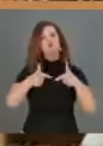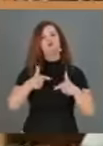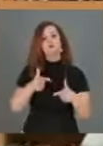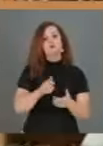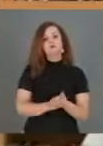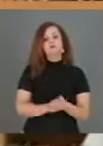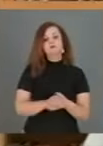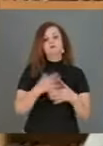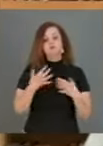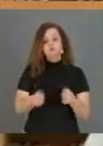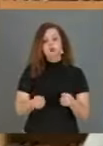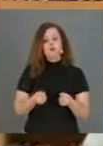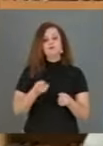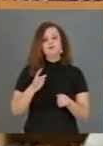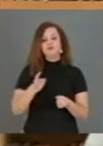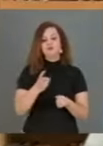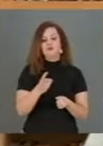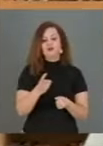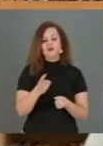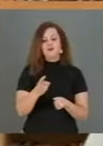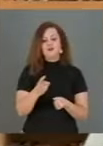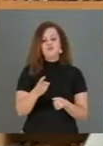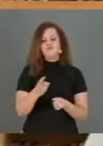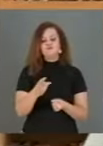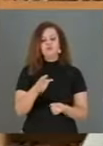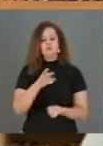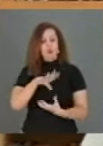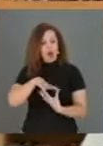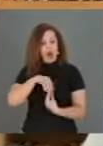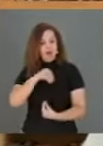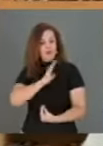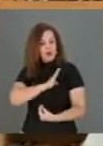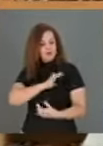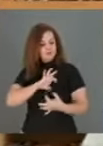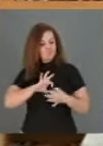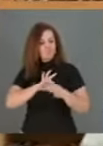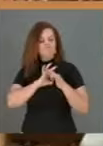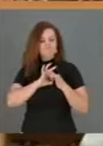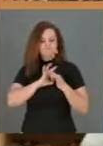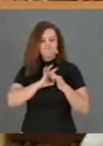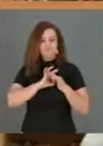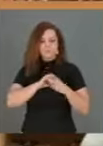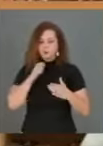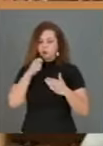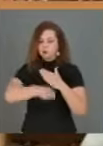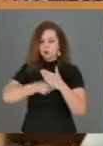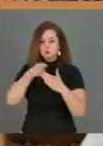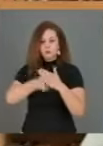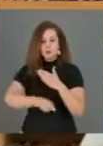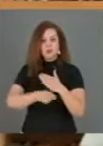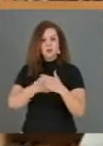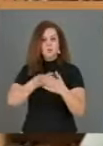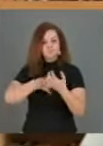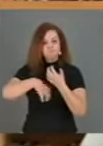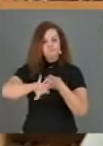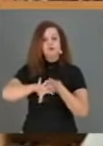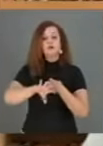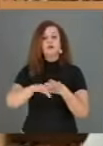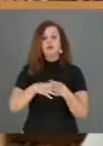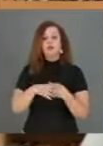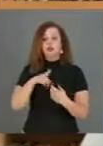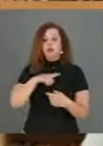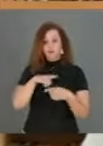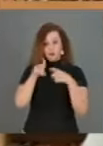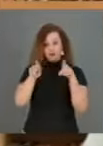Seguimos em frente, com alma e coração, abrindo caminhos de solidariedade. Diz a canção,